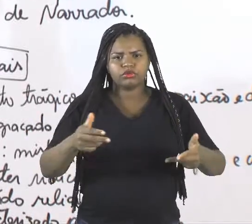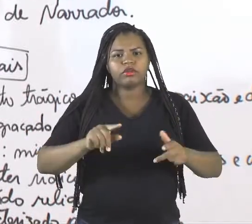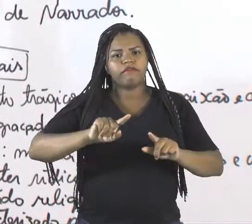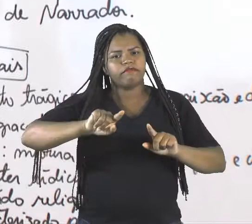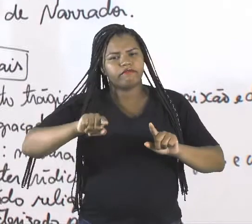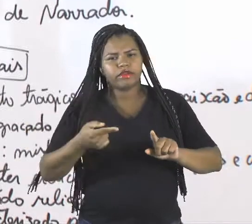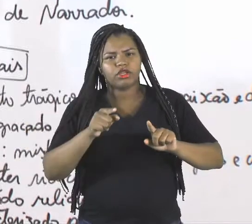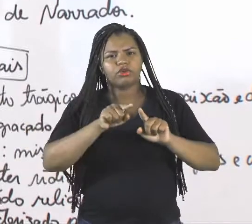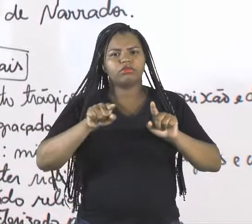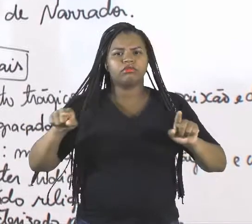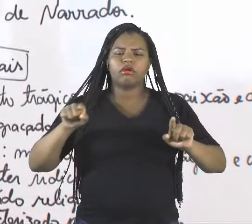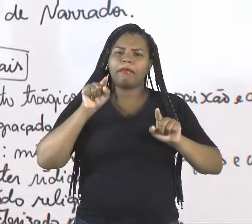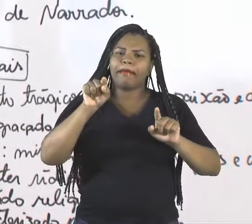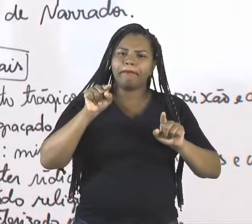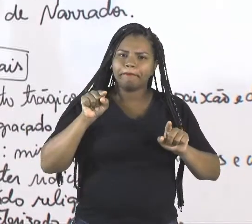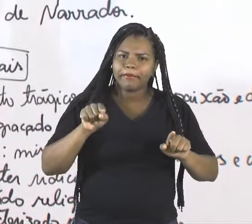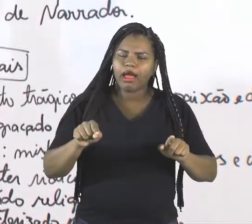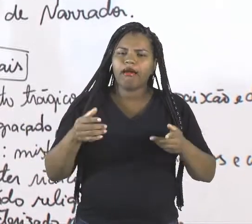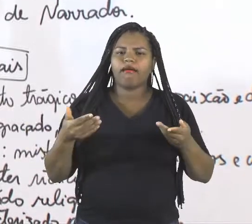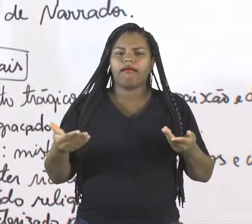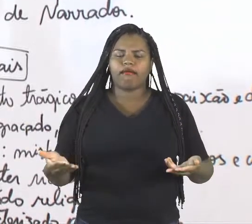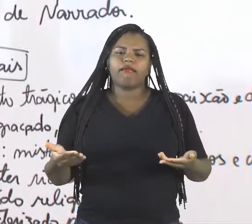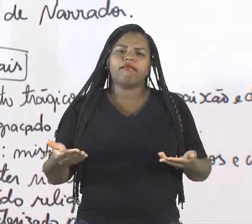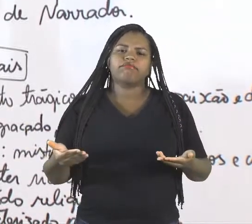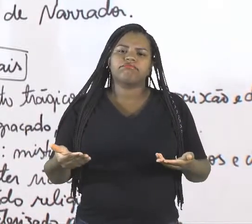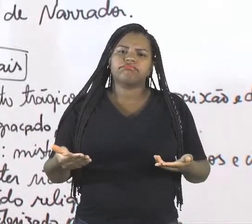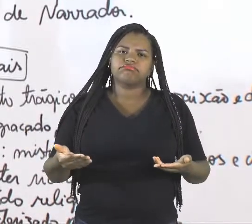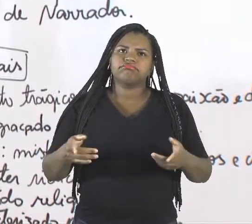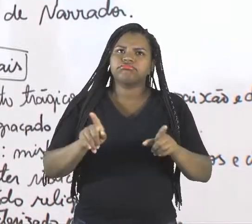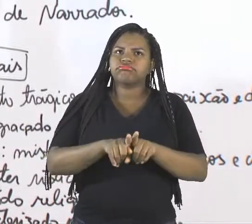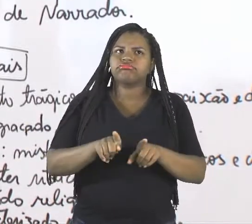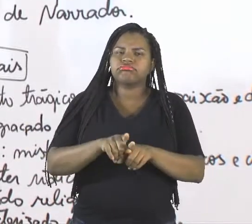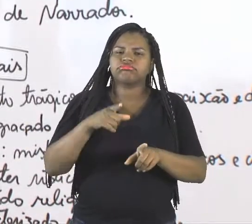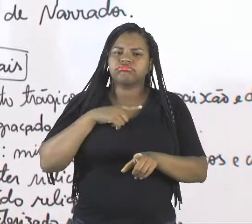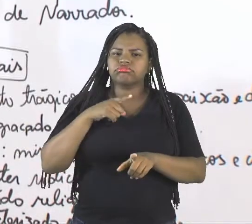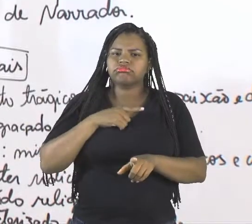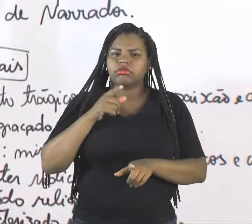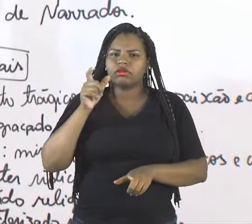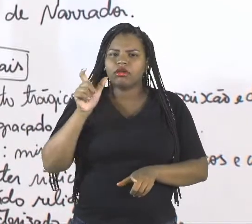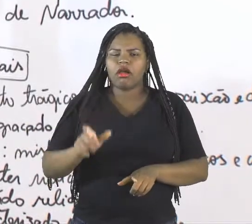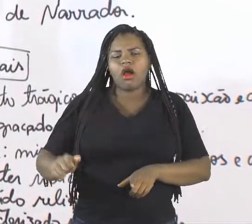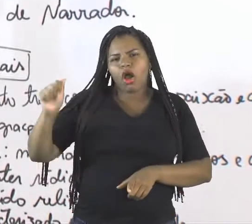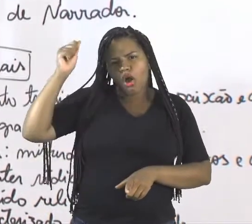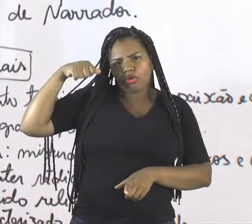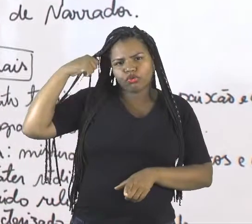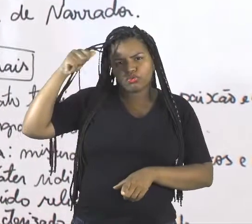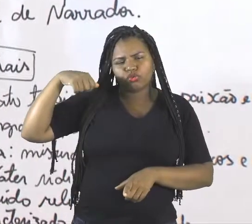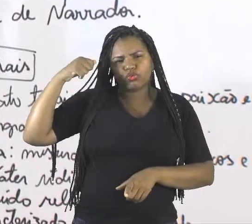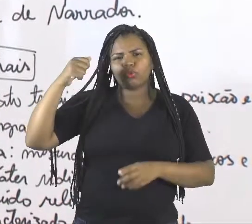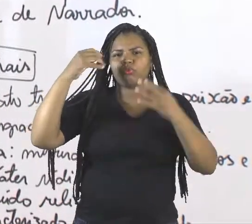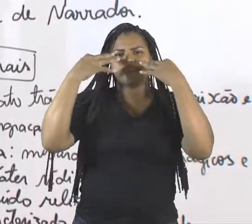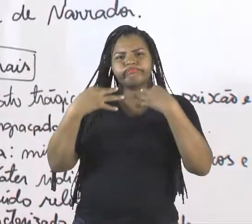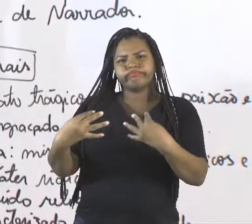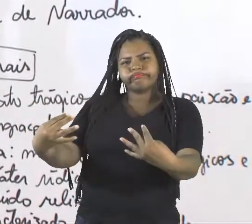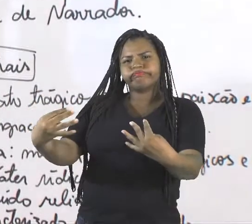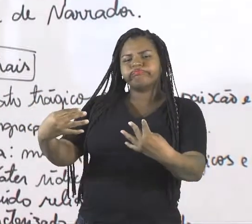travessão, dois pontos. Tem o quê também? Atores, tem plateia, tem um palco,